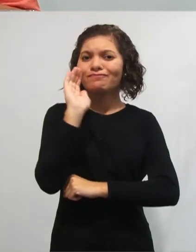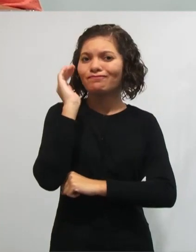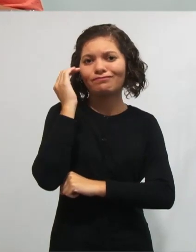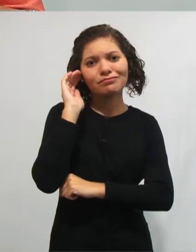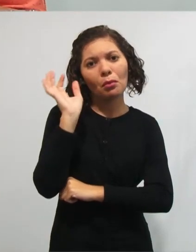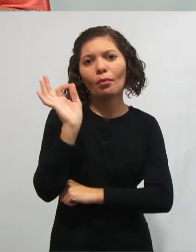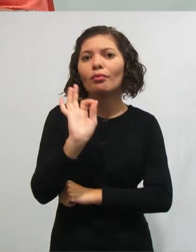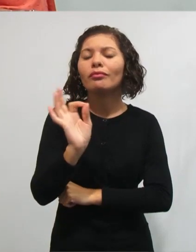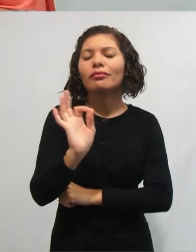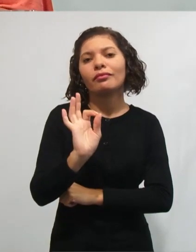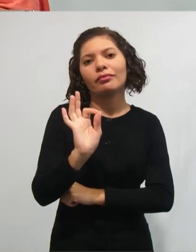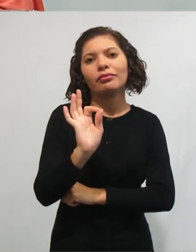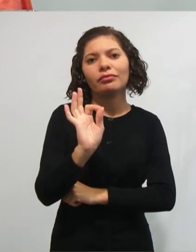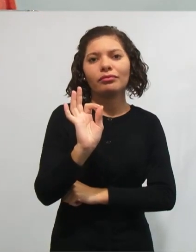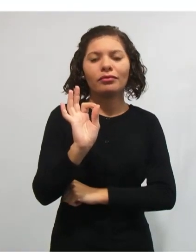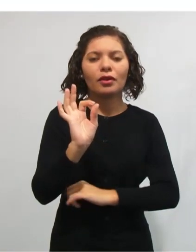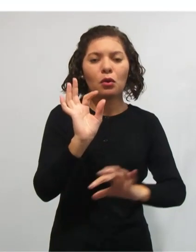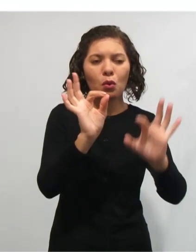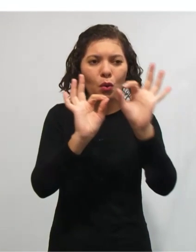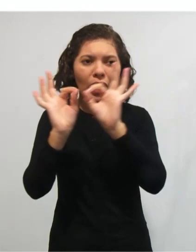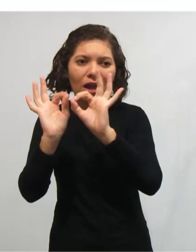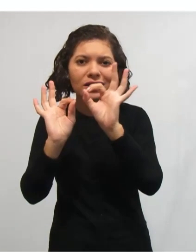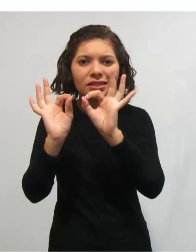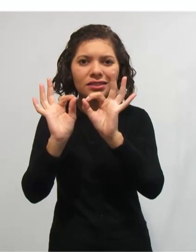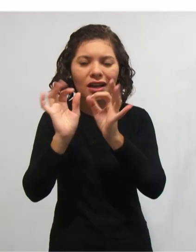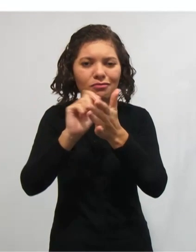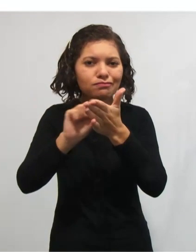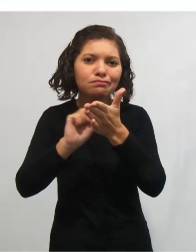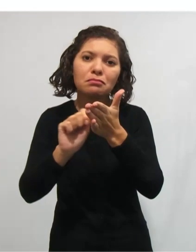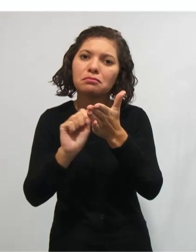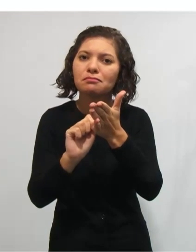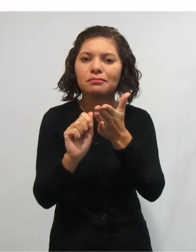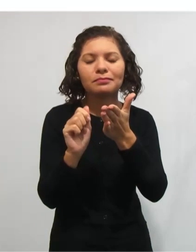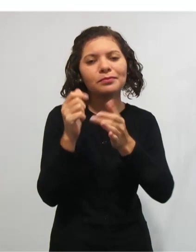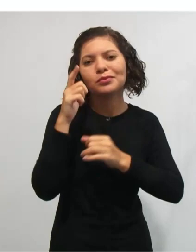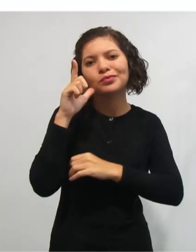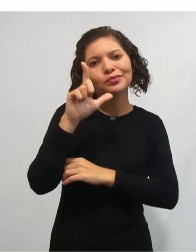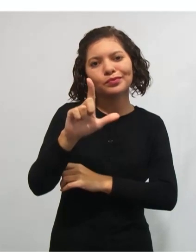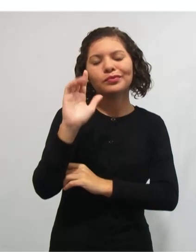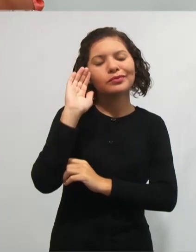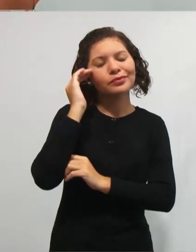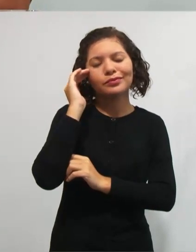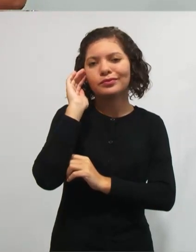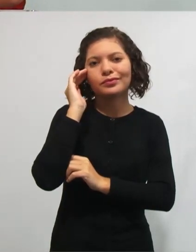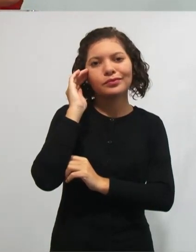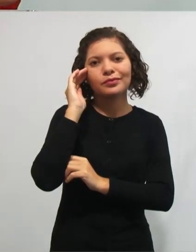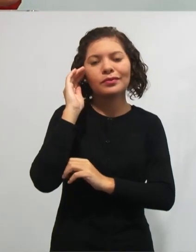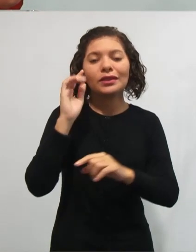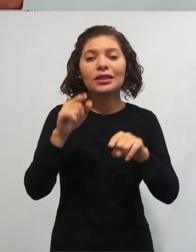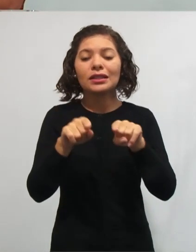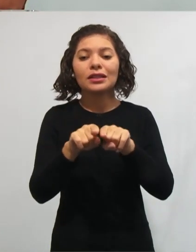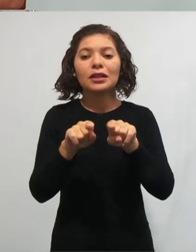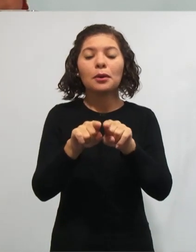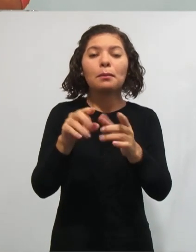a minha ideia. Muitas vezes, também, esse aluno vai faltar para ele o